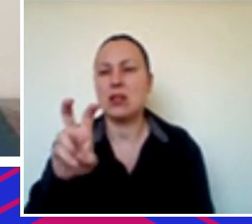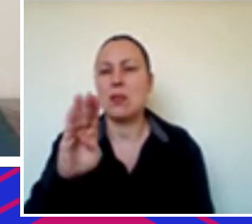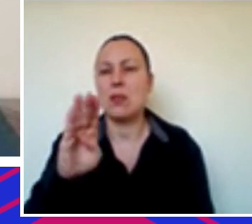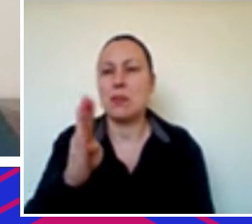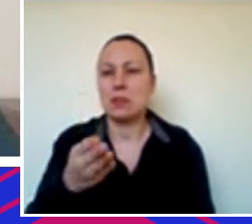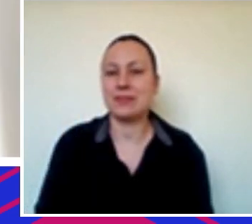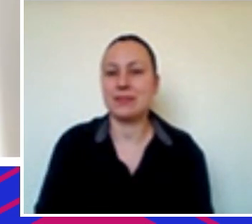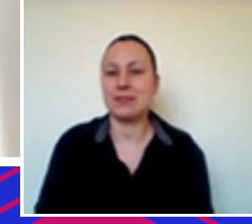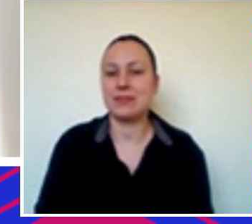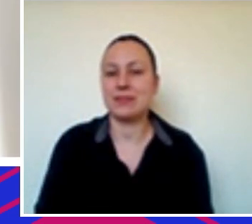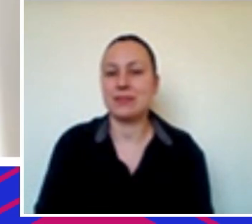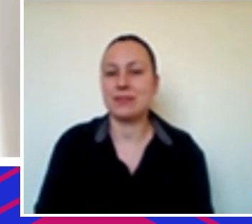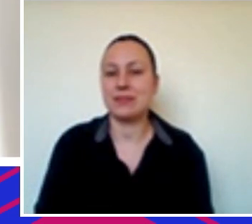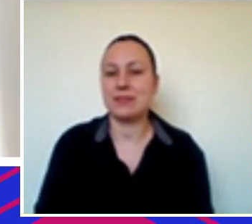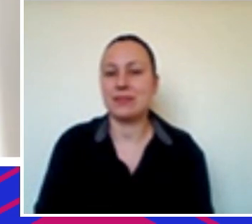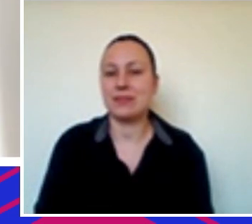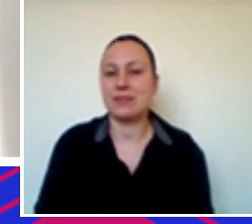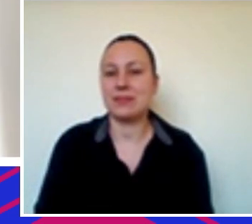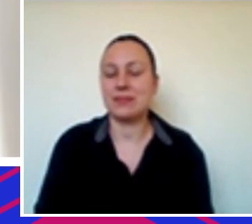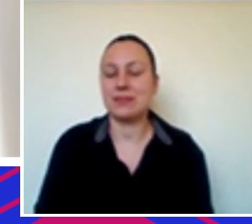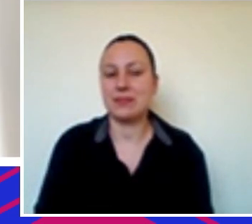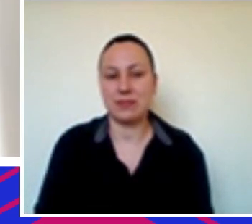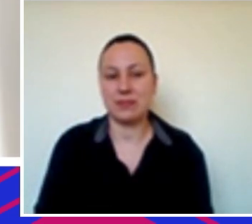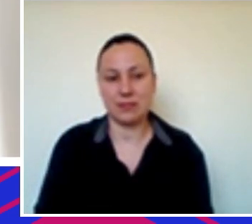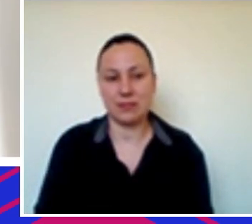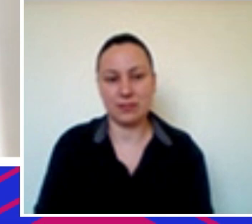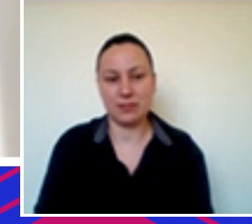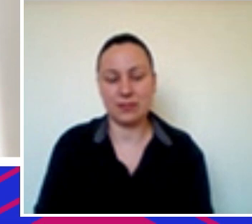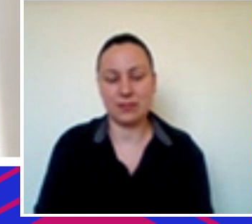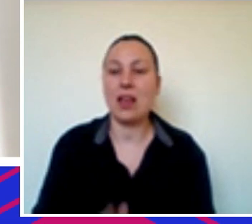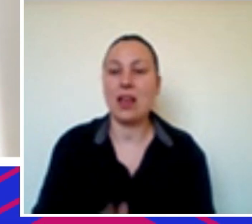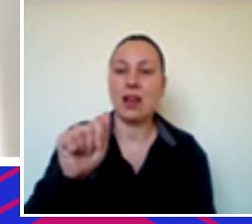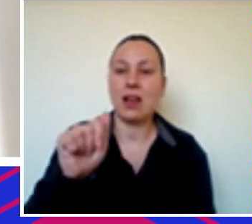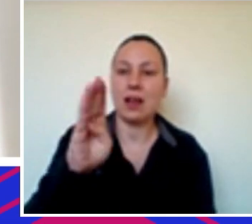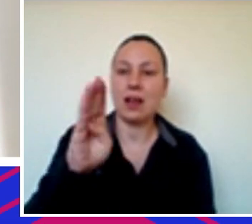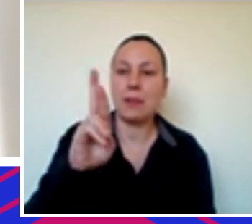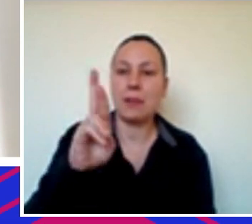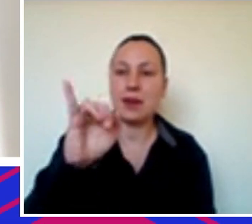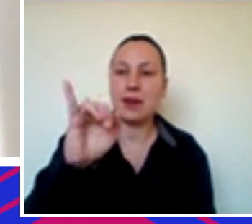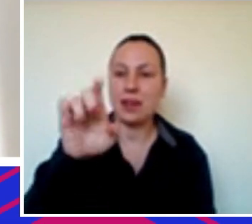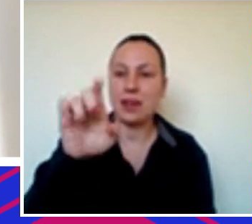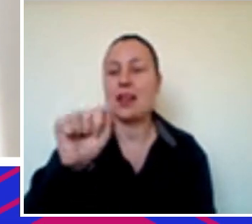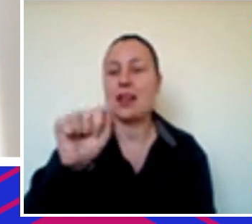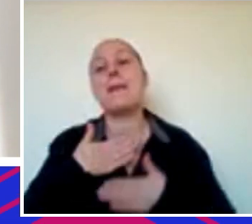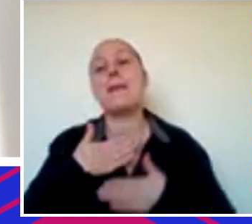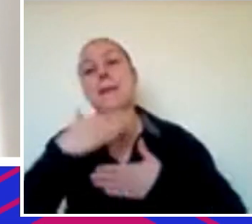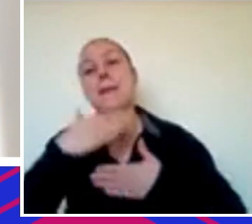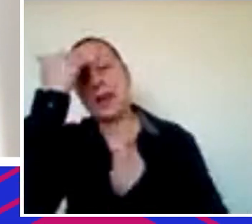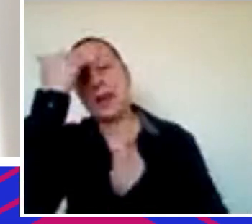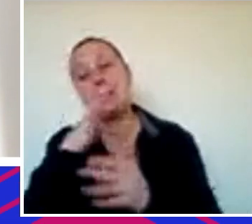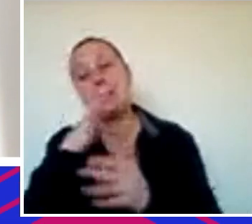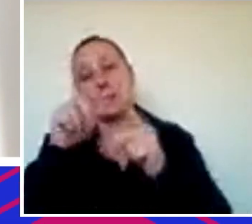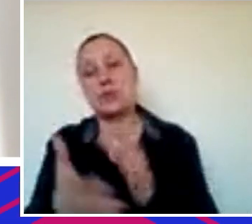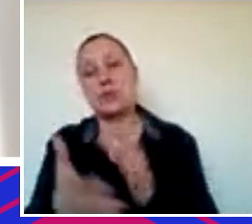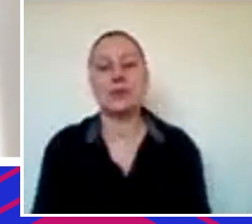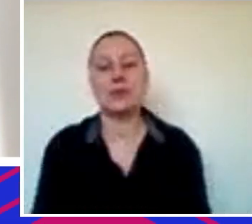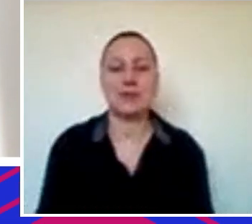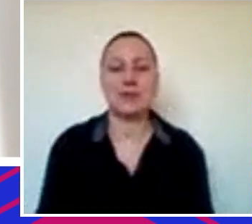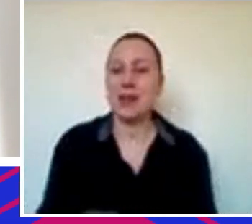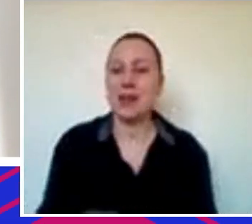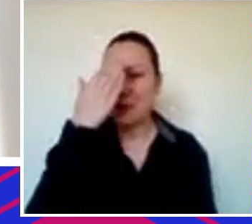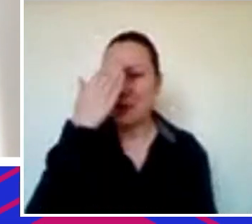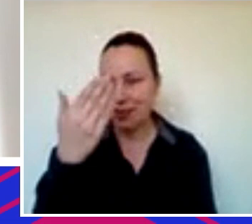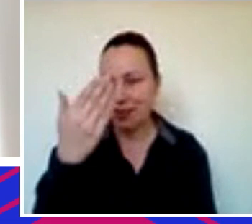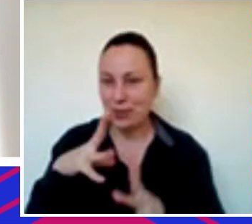de reais. Boa. Gabriela? Oi, obrigada a todo mundo. Obrigada, Igor. Obrigada aí o pessoal do Startup Summit